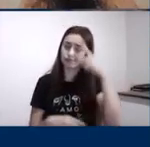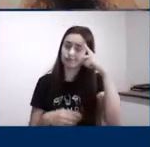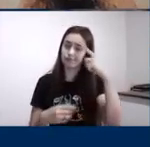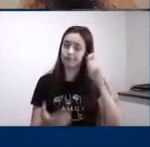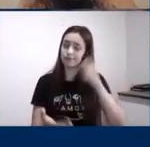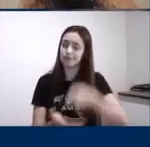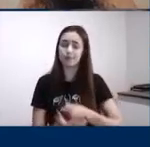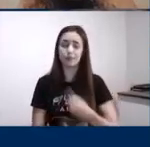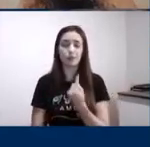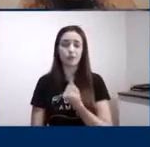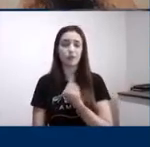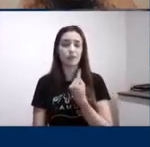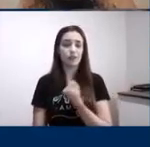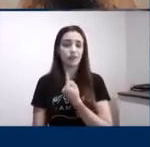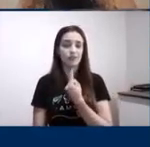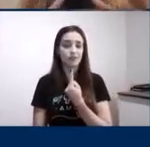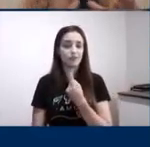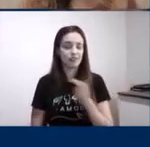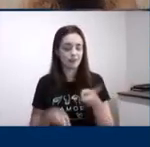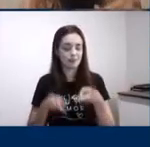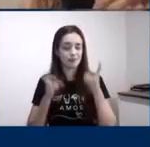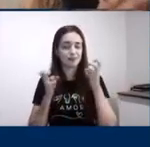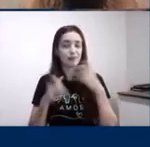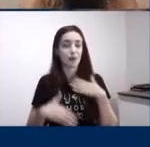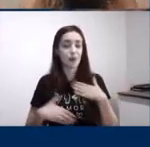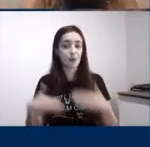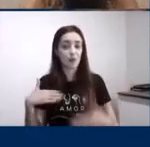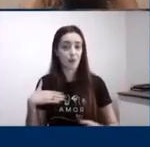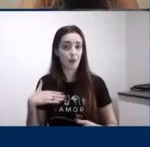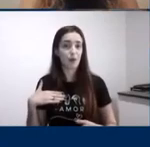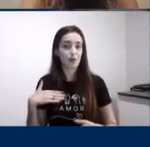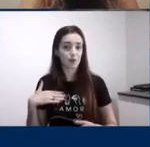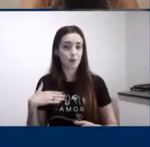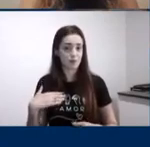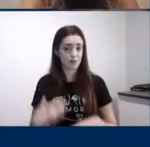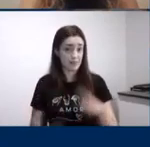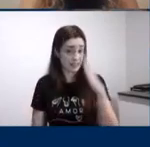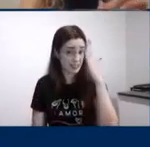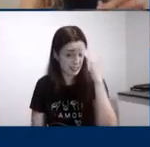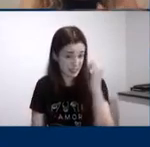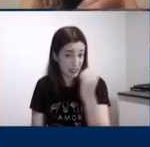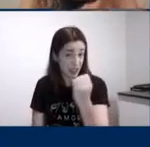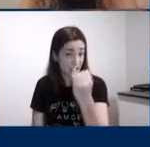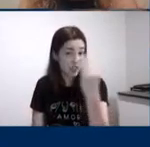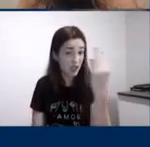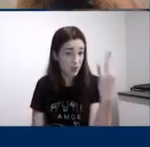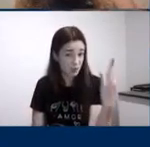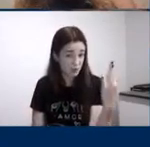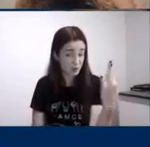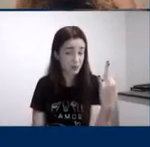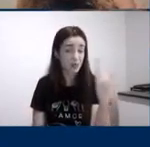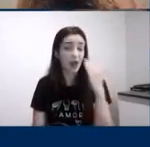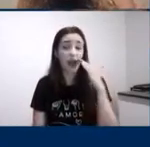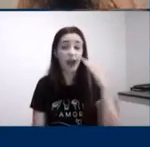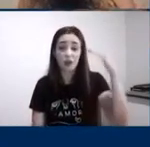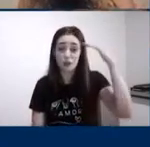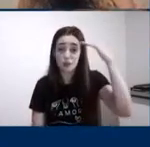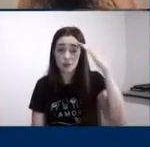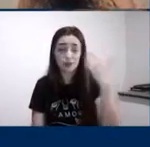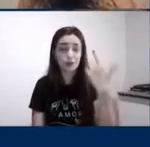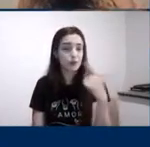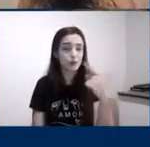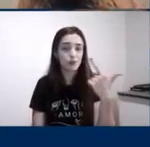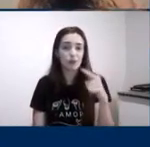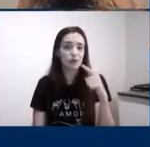conta disso o número de adultos com disfunção cognitiva é muito alto